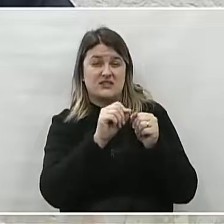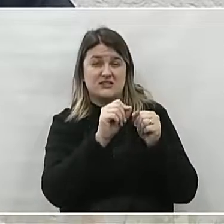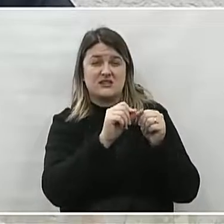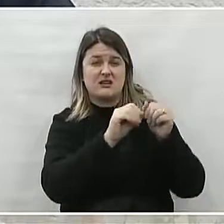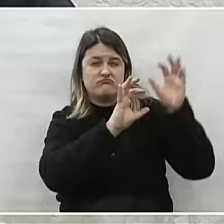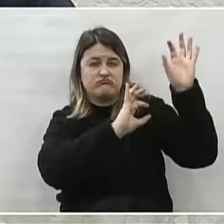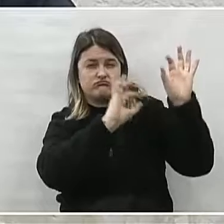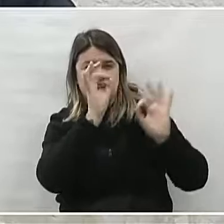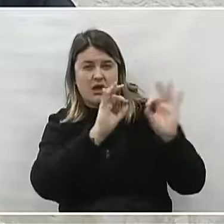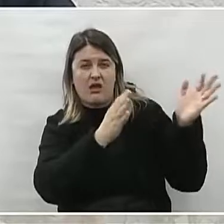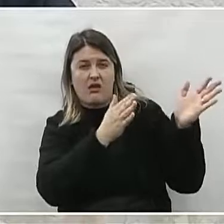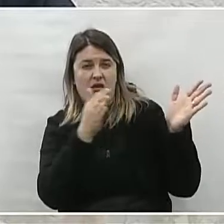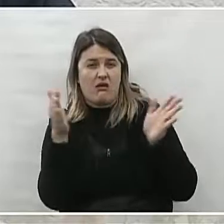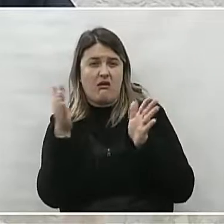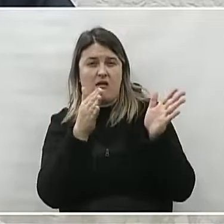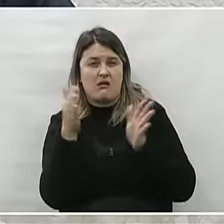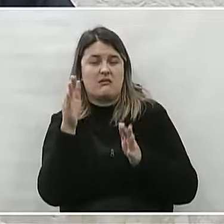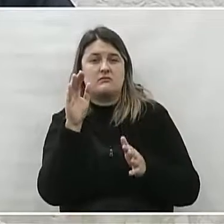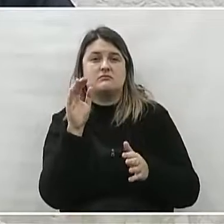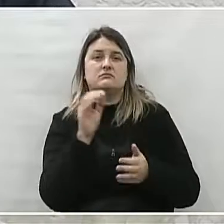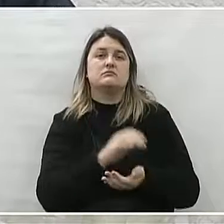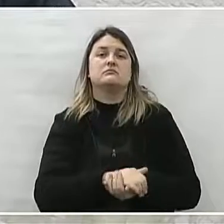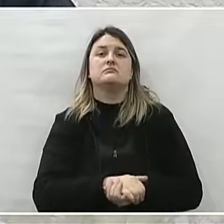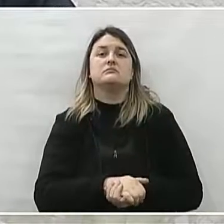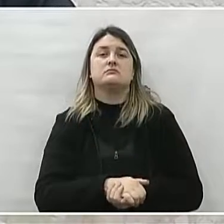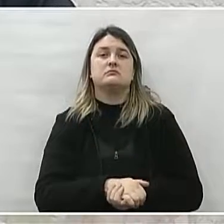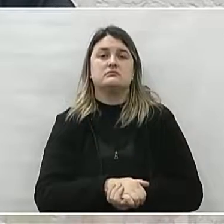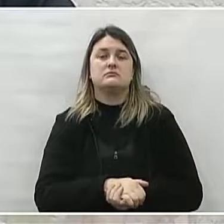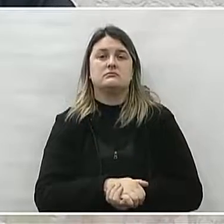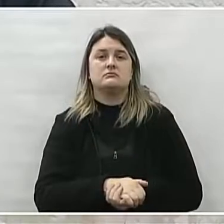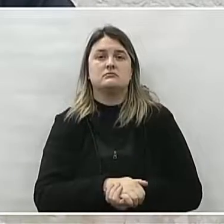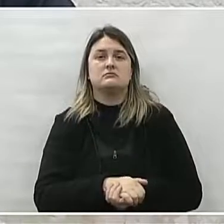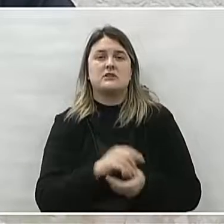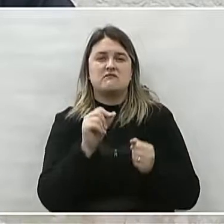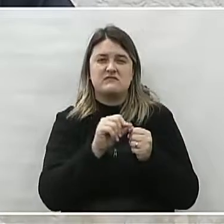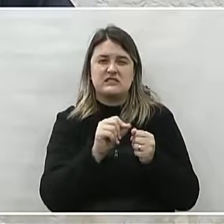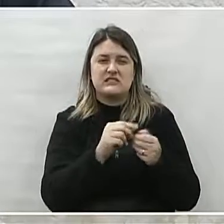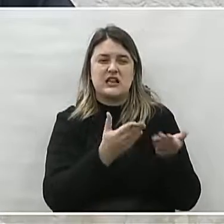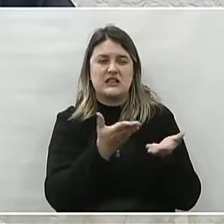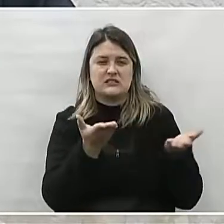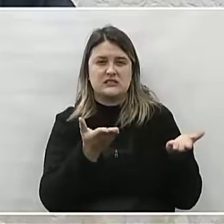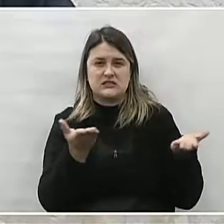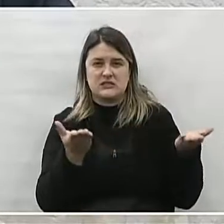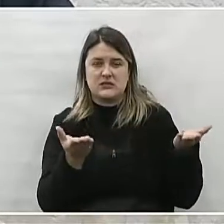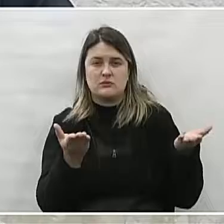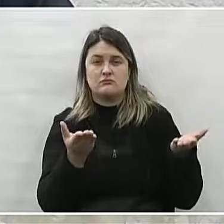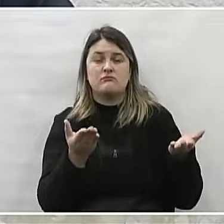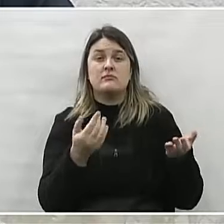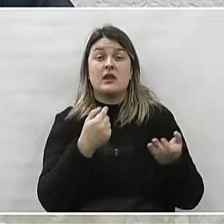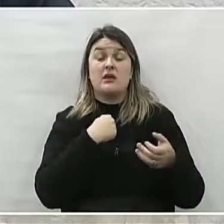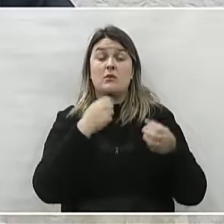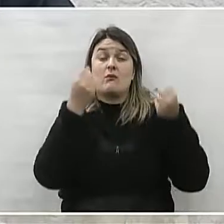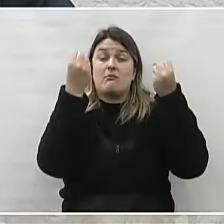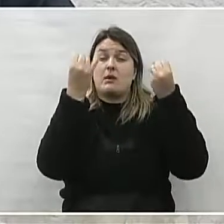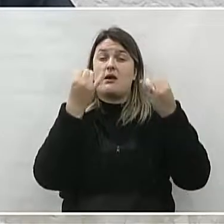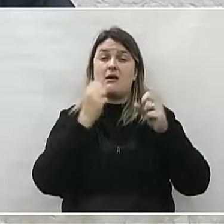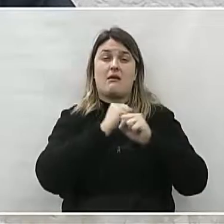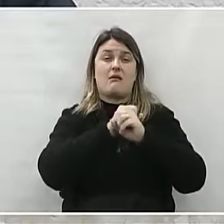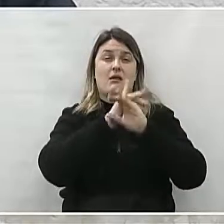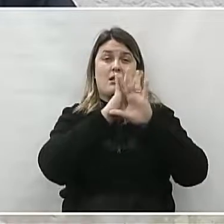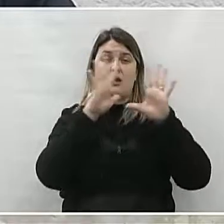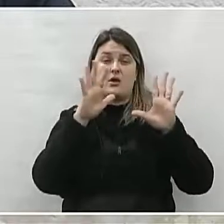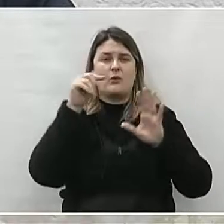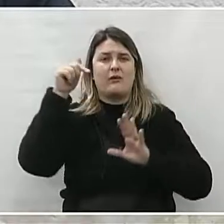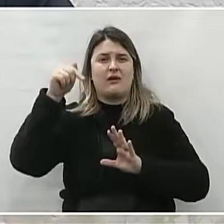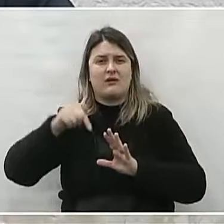o que couber as licitações no âmbito municipal, esclareço que o Poder Legislativo